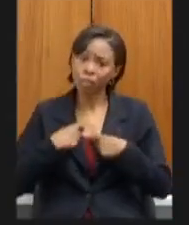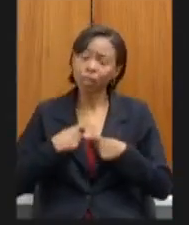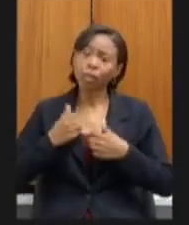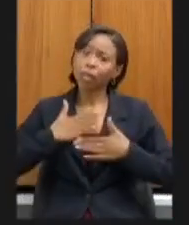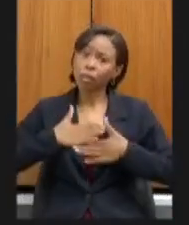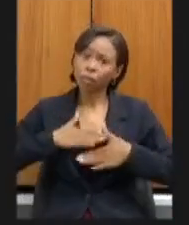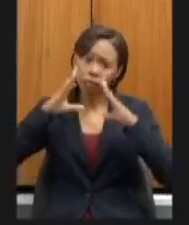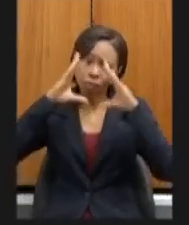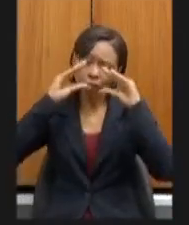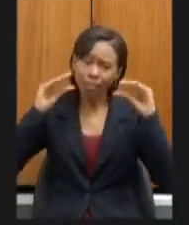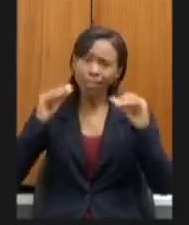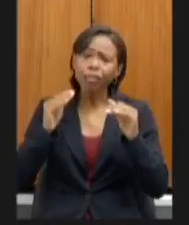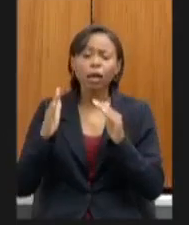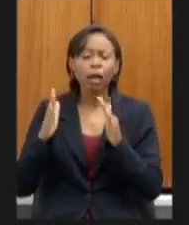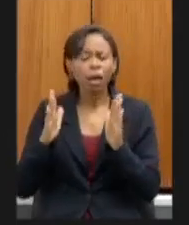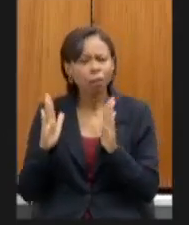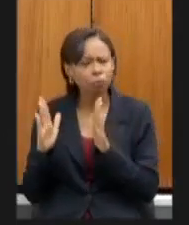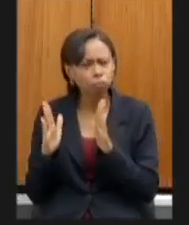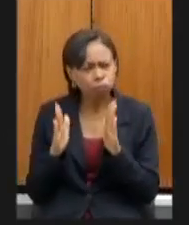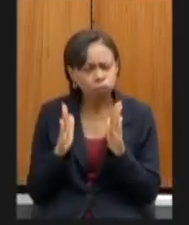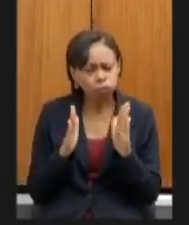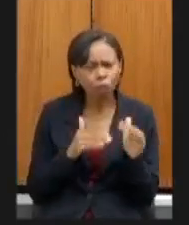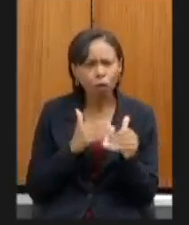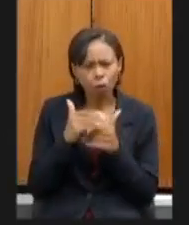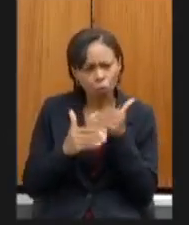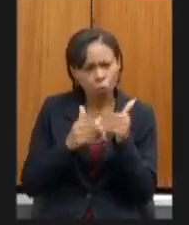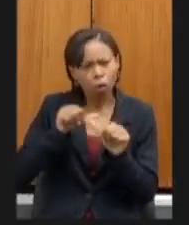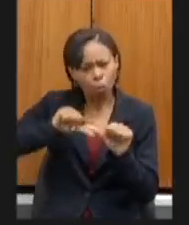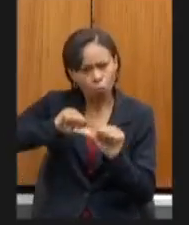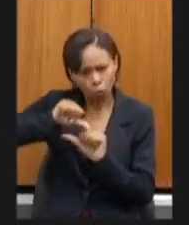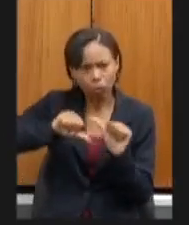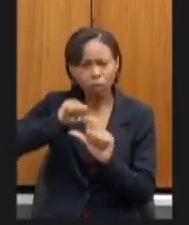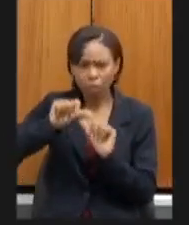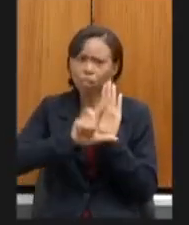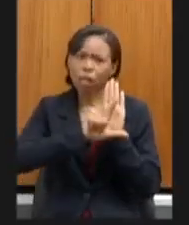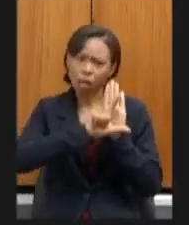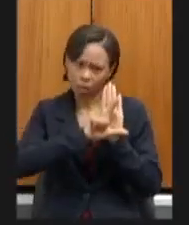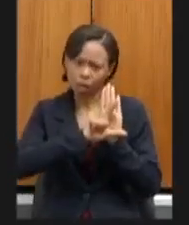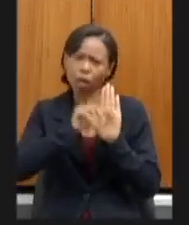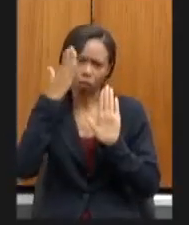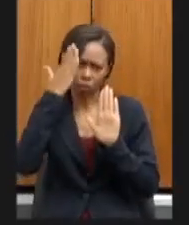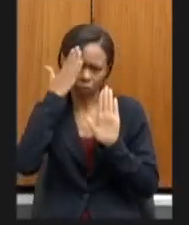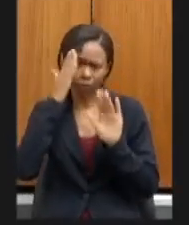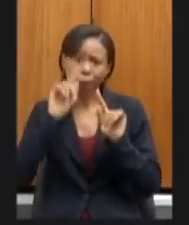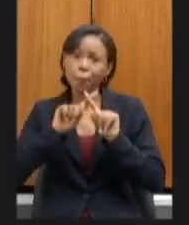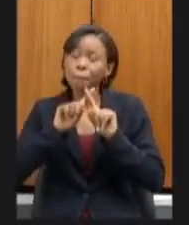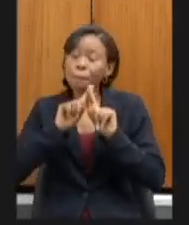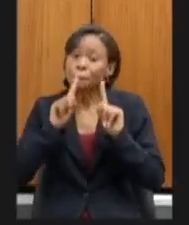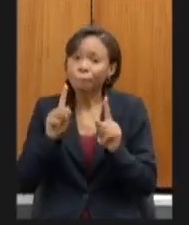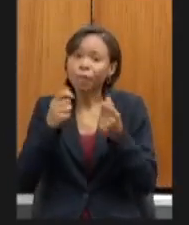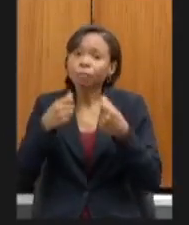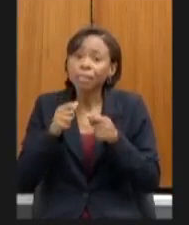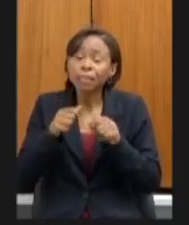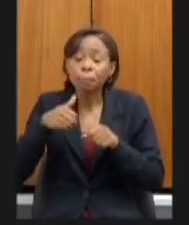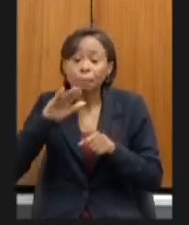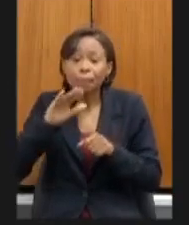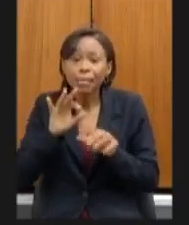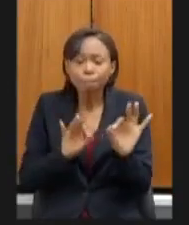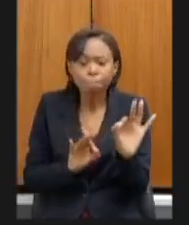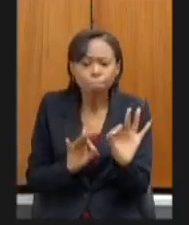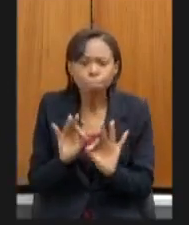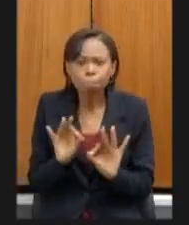processo que eu sei é um processo legal é um processo que tem a determinação da lei federal mas precisa ser feito de forma mais harmônica